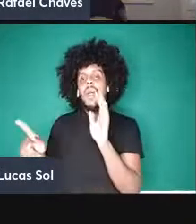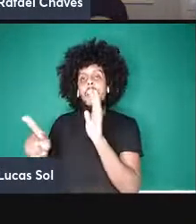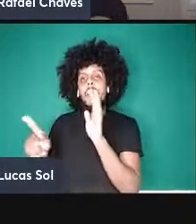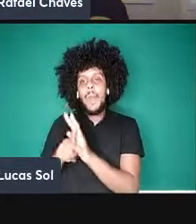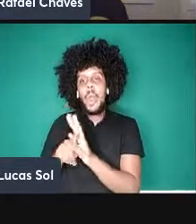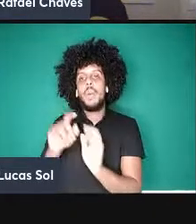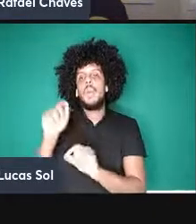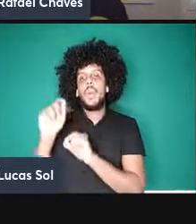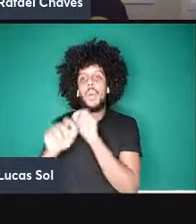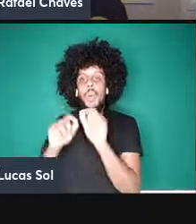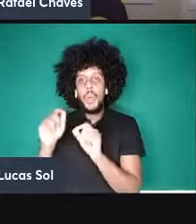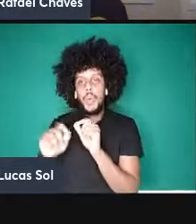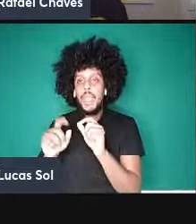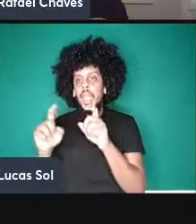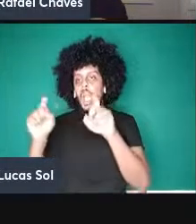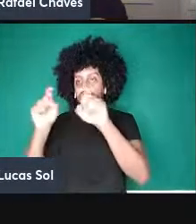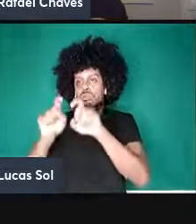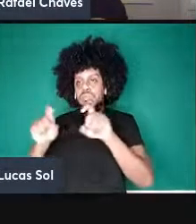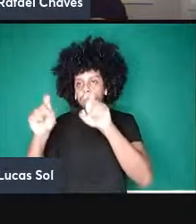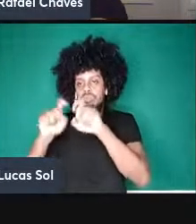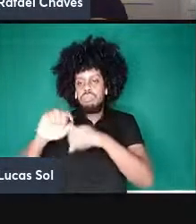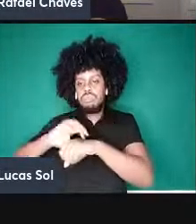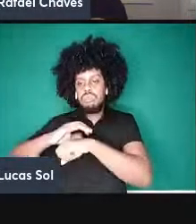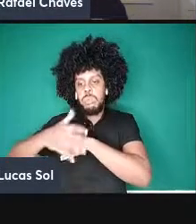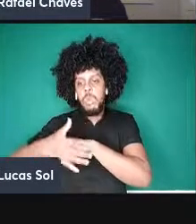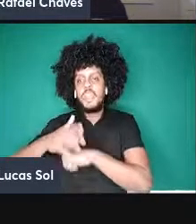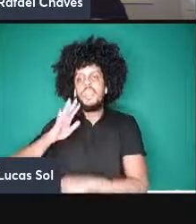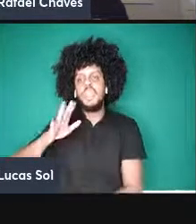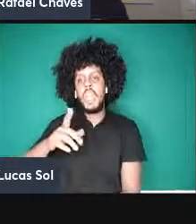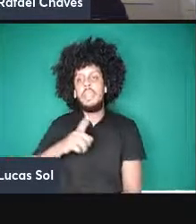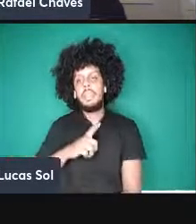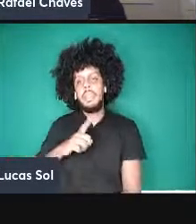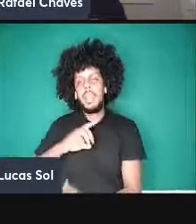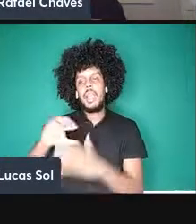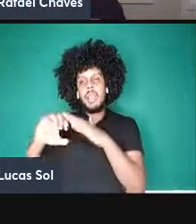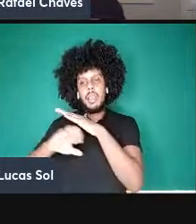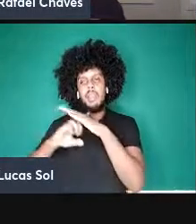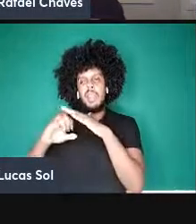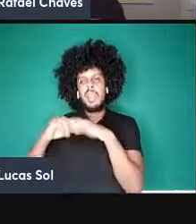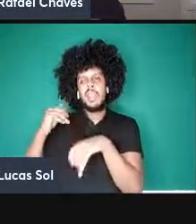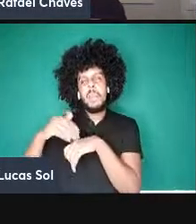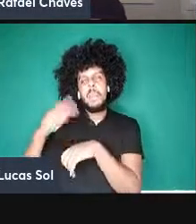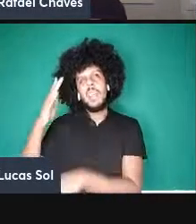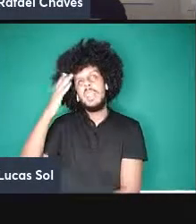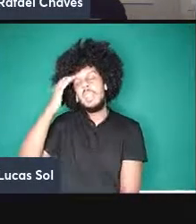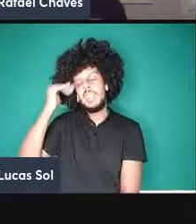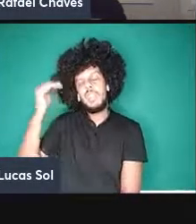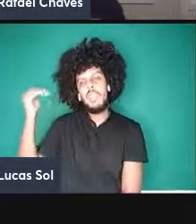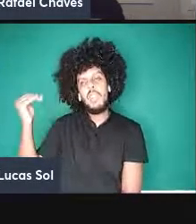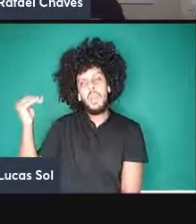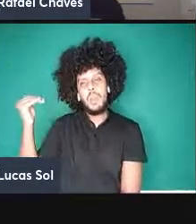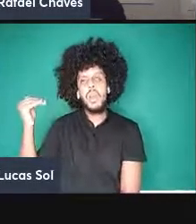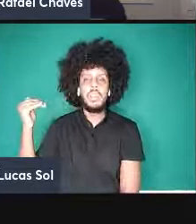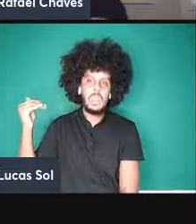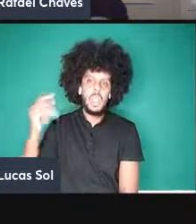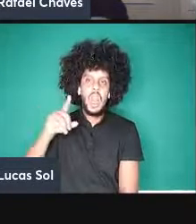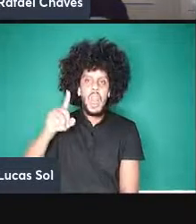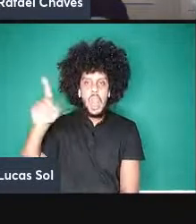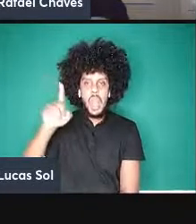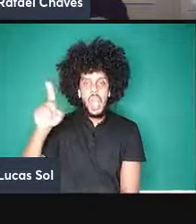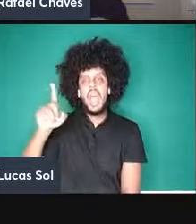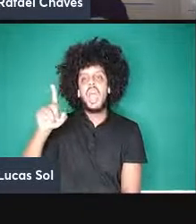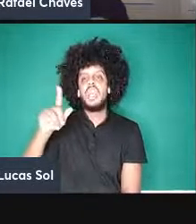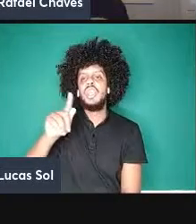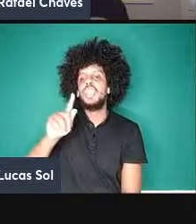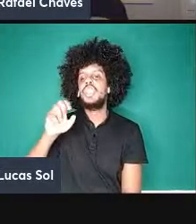então já existem algumas empresas a mais famosa e antiga delas é a ID Quantique lá de Genebra e